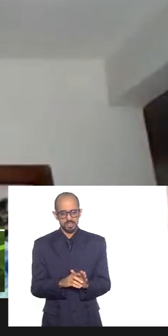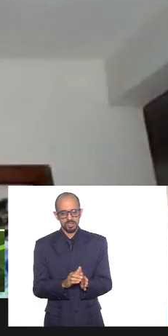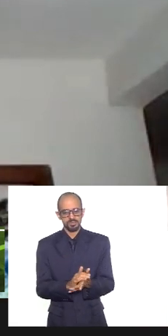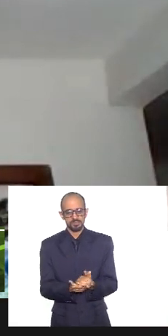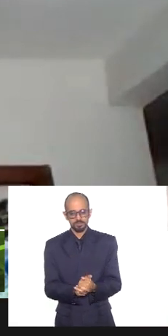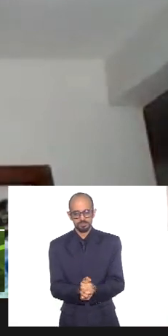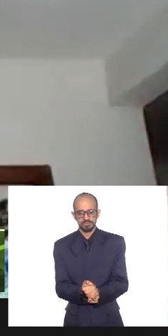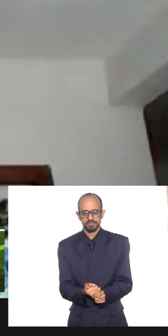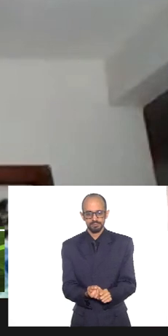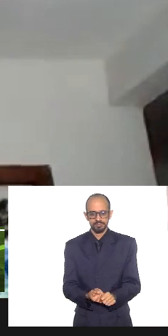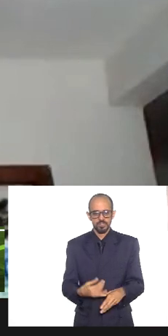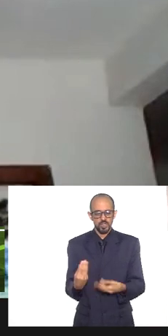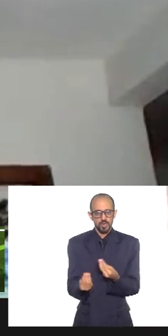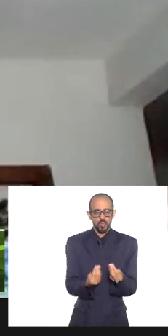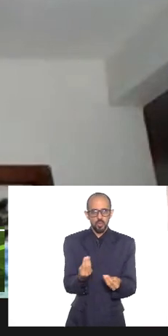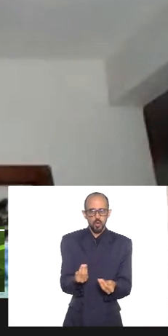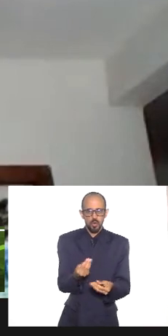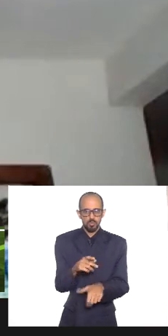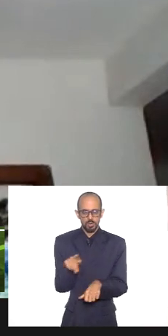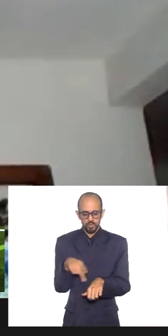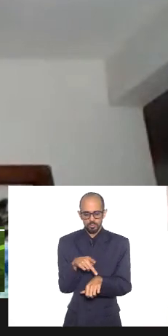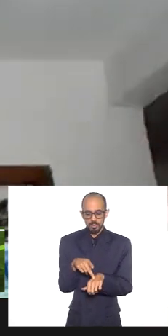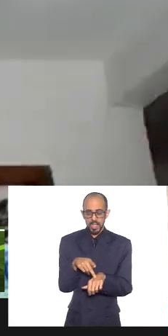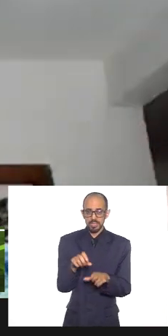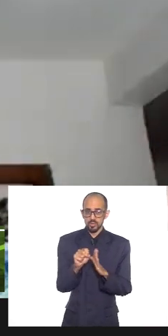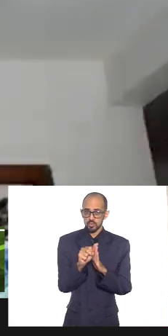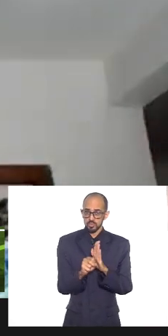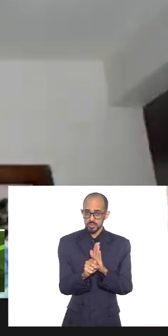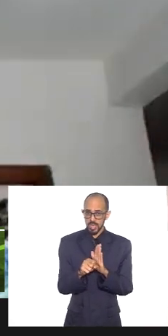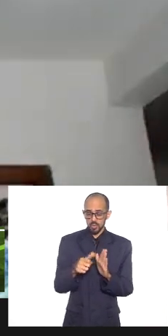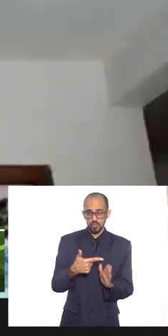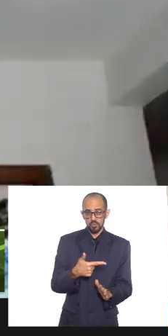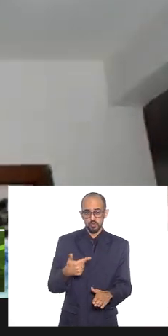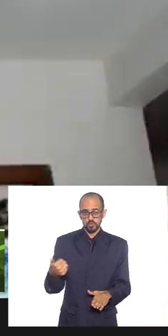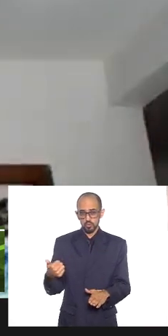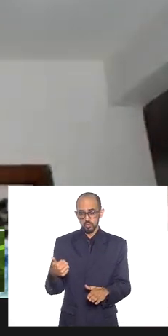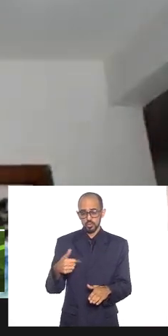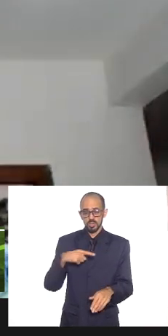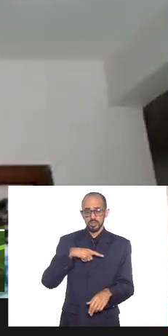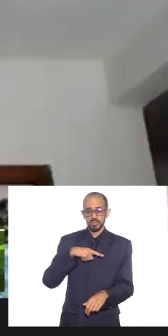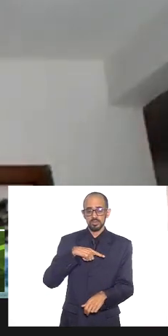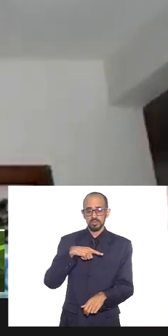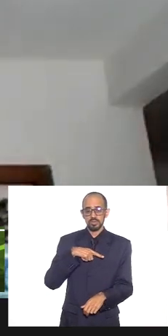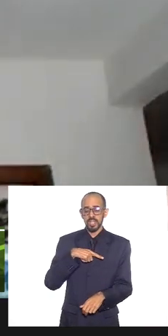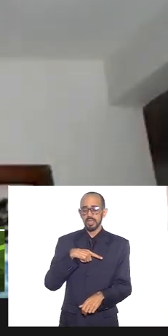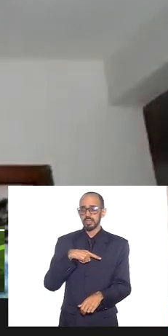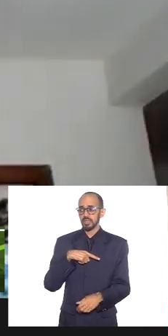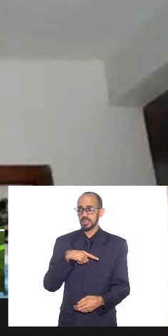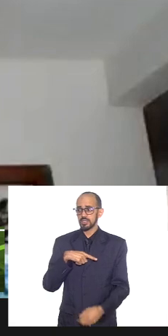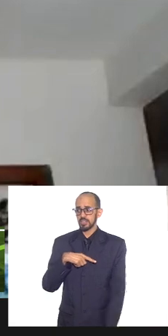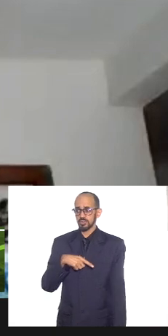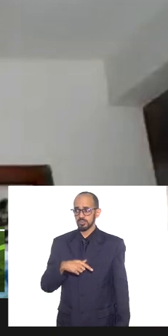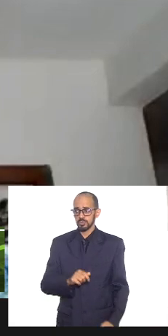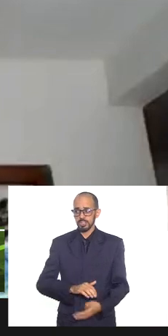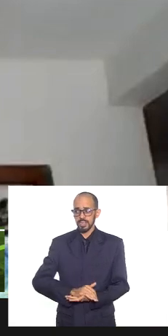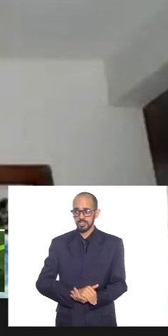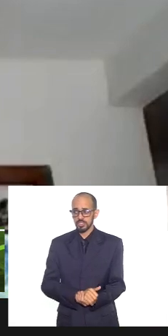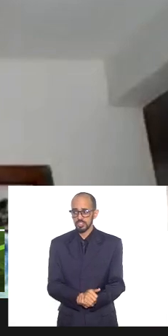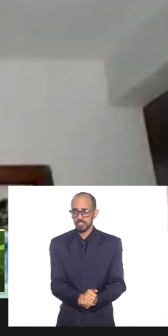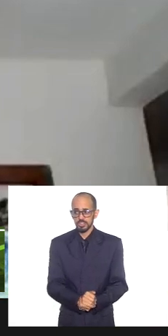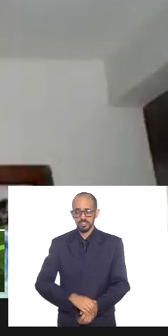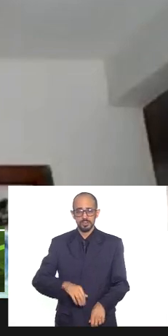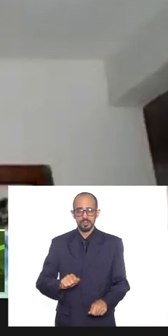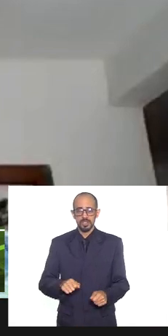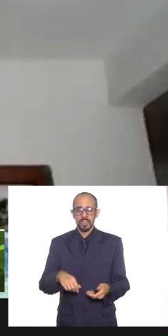nação que nós vivemos hoje em pleno século 21 há essa impunidade como que